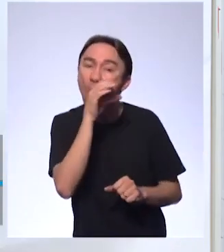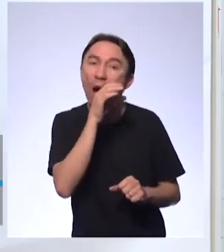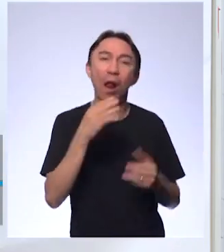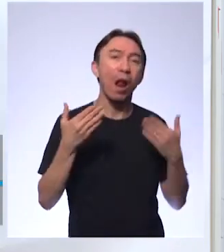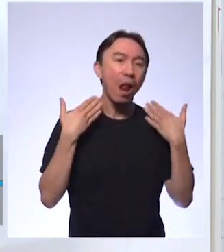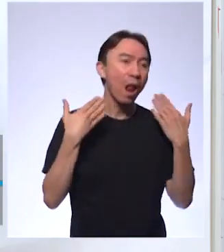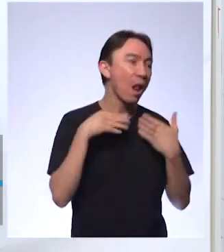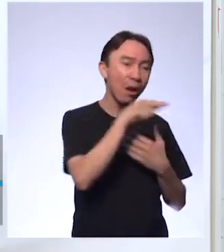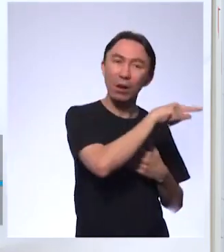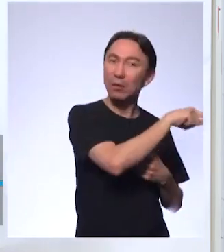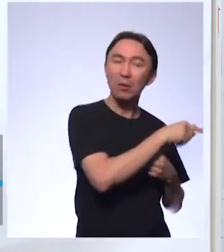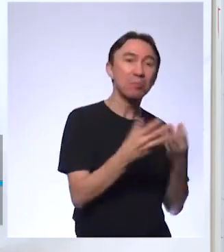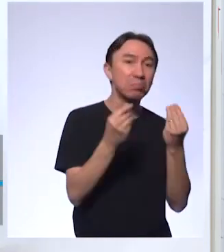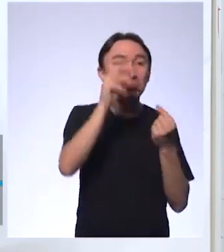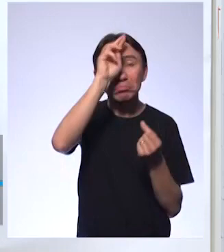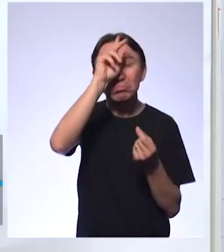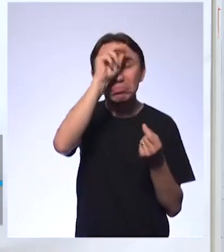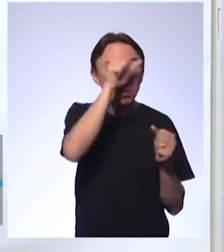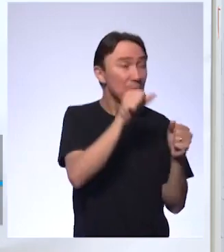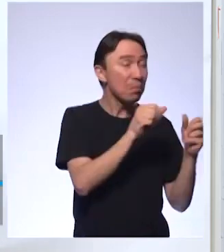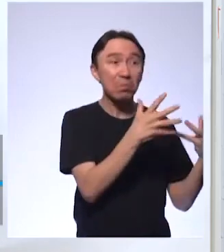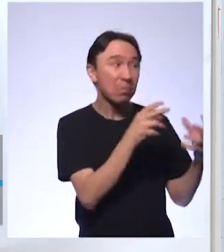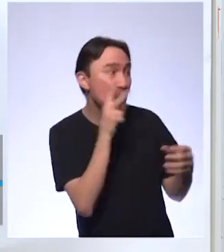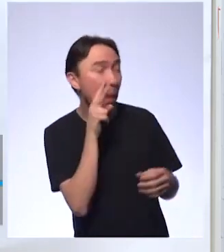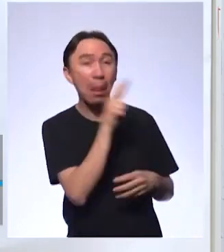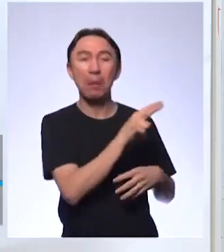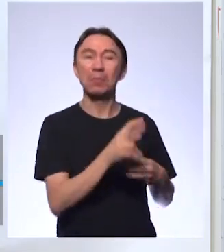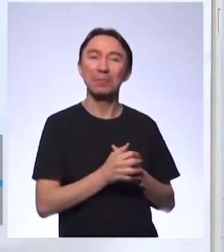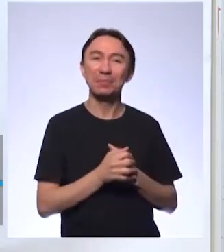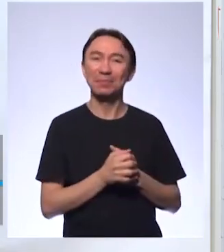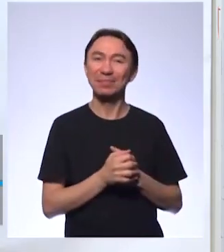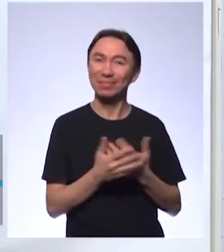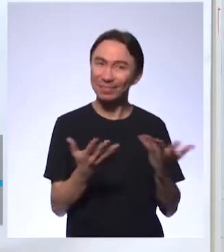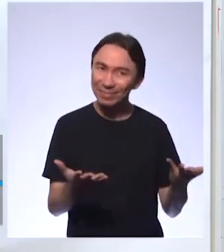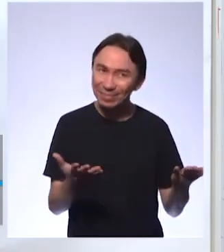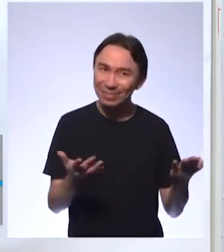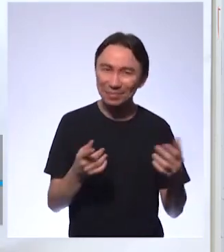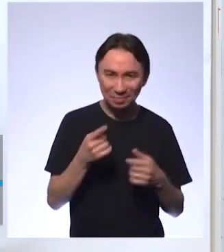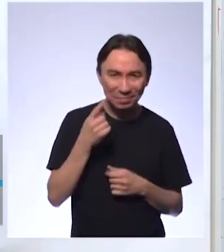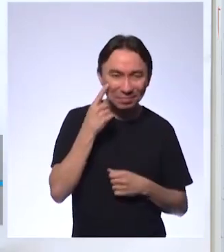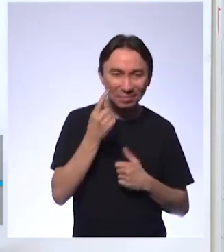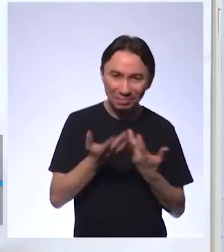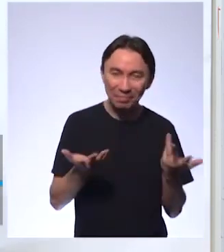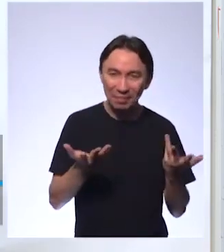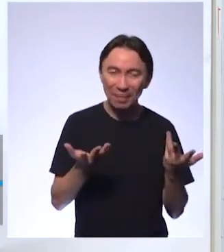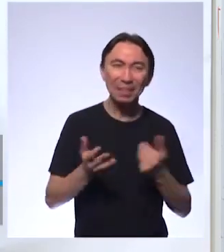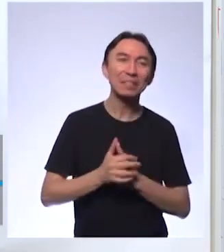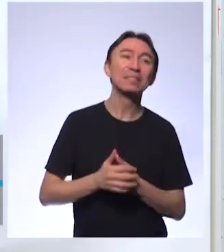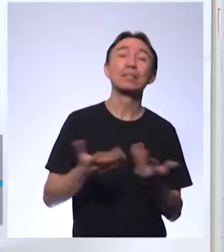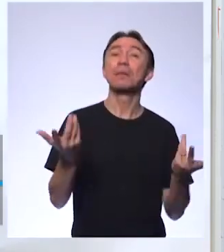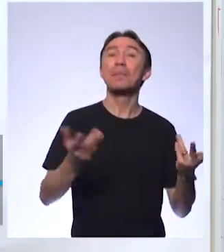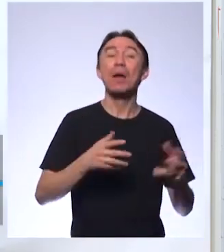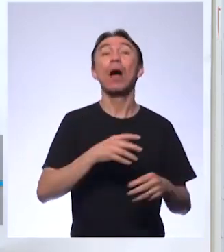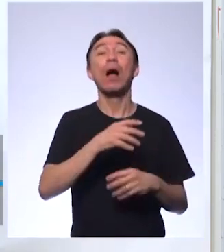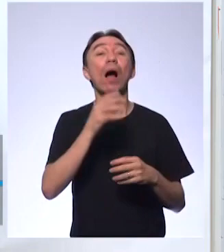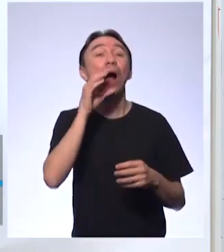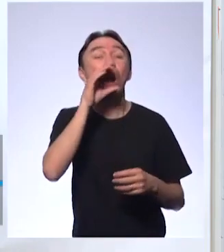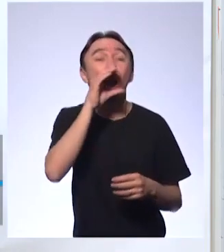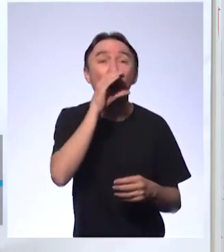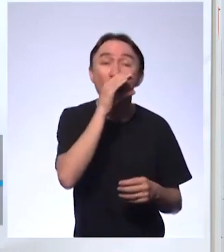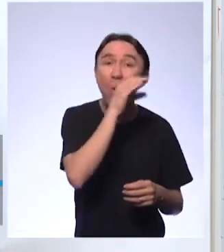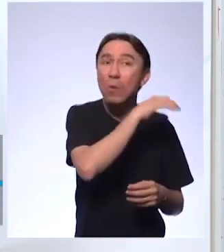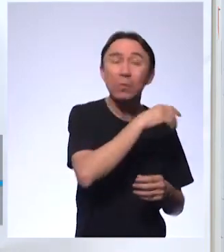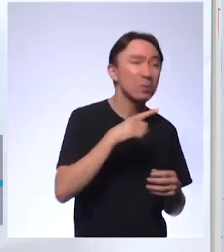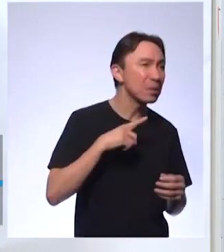lagarto, sabe disso. No frio, você pode pôr ele em uma caixa de sapato e guardar no armário. Porque ele fica quietinho, ele hiberna. Já no calor, não. Ele fica super